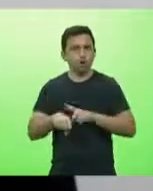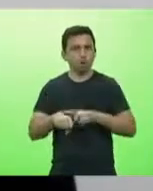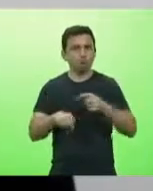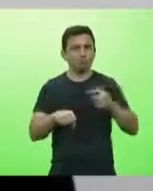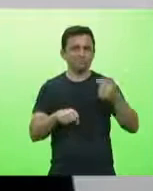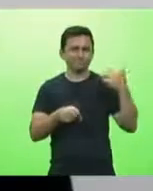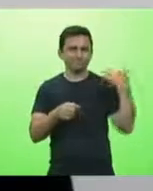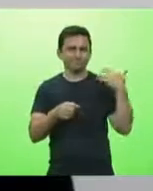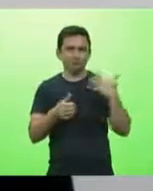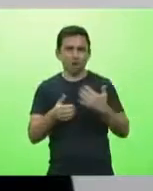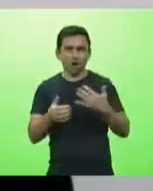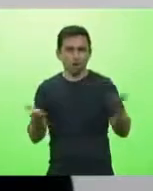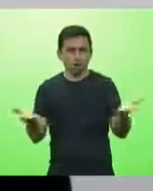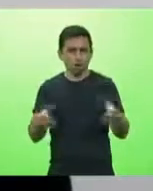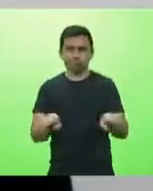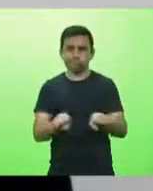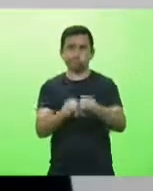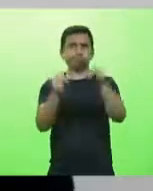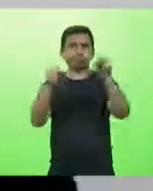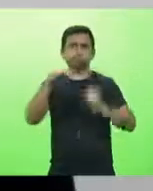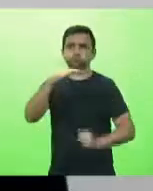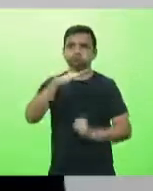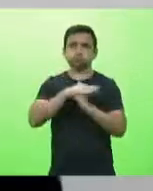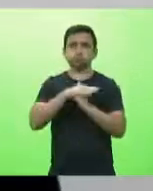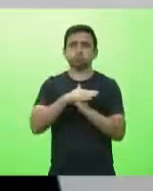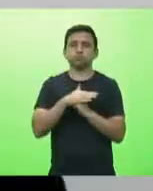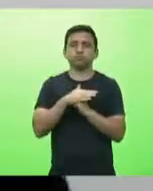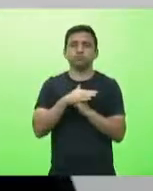colapso muito grande pessoas